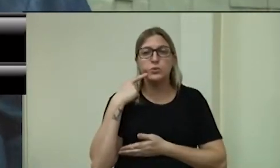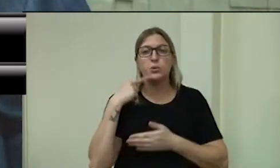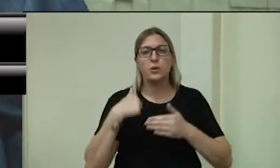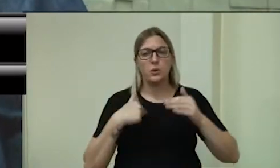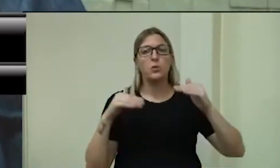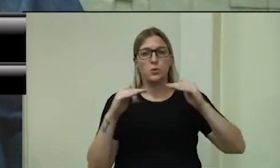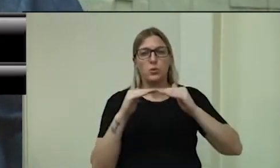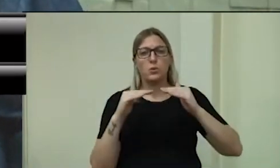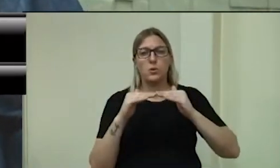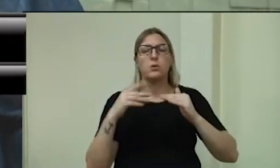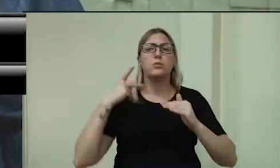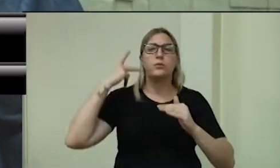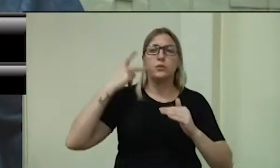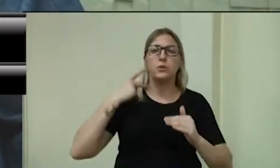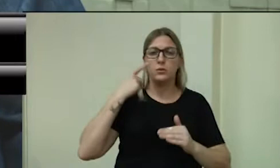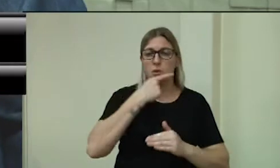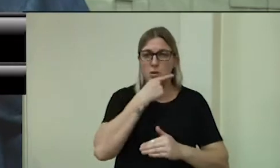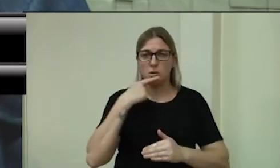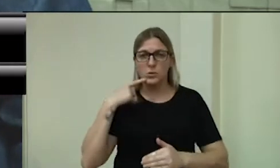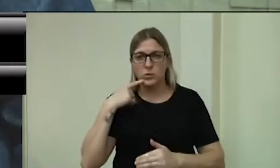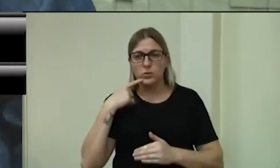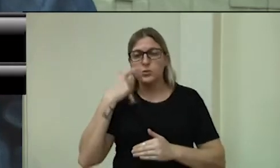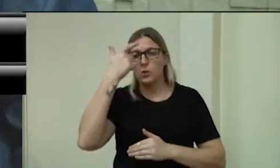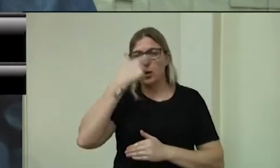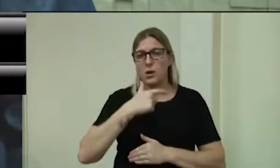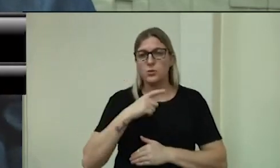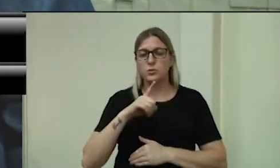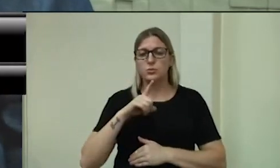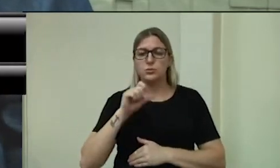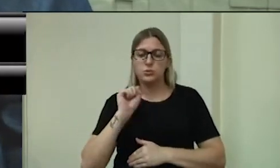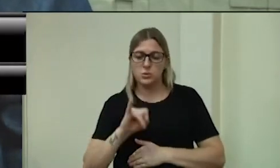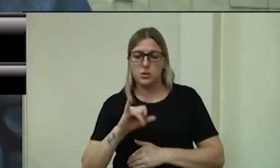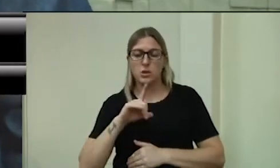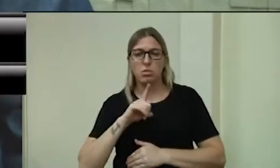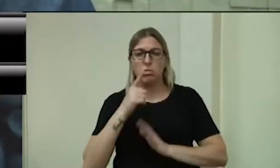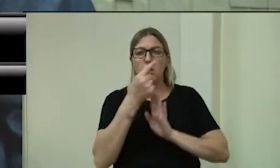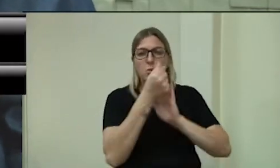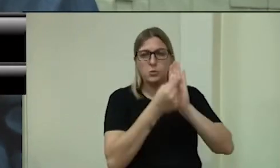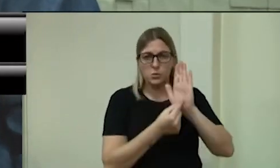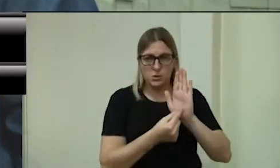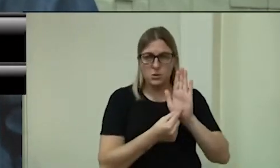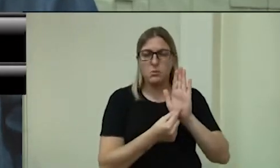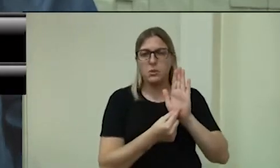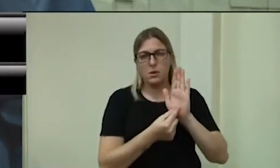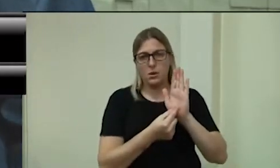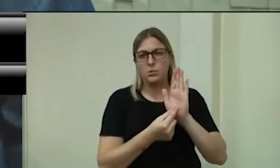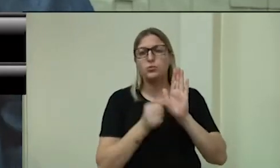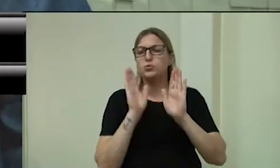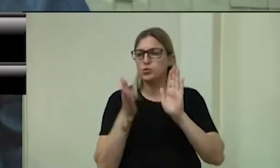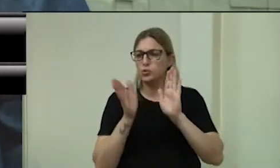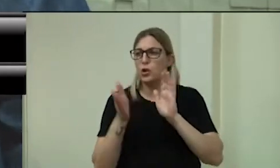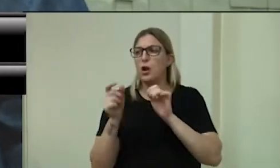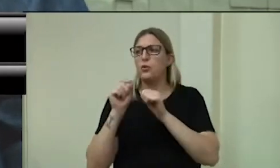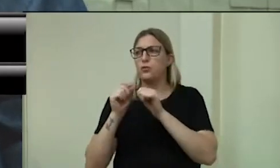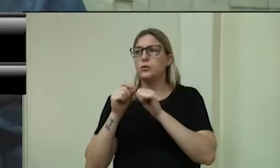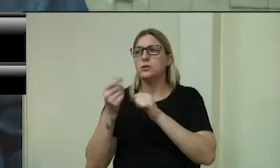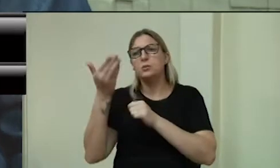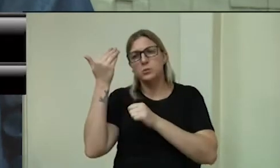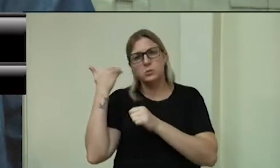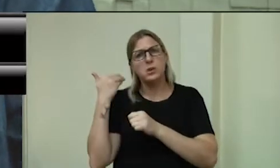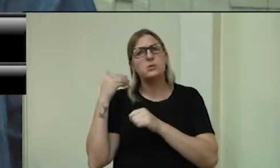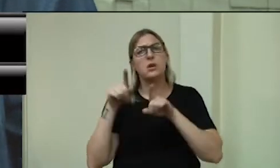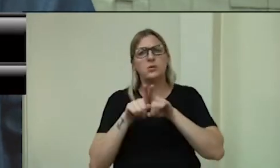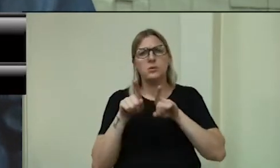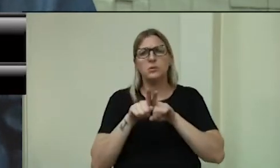concordo, o vereador Araújo, acho que se nós dispomos do orçamento, isso já foi feito em outra legislatura, não tem porquê,